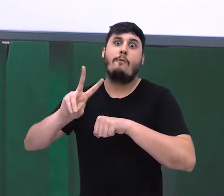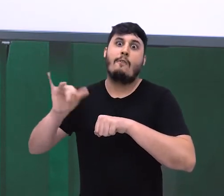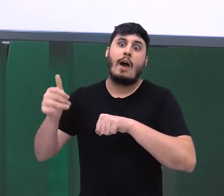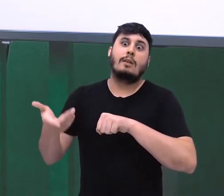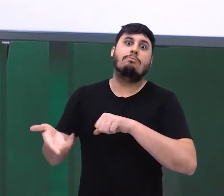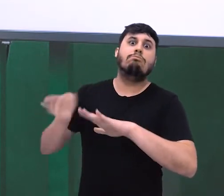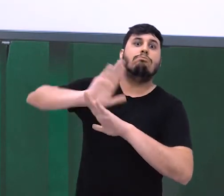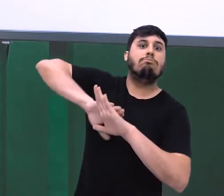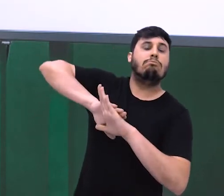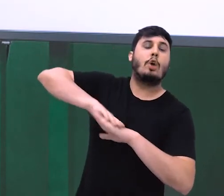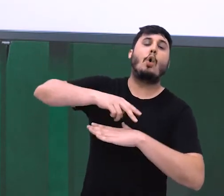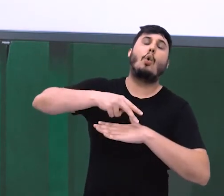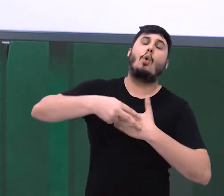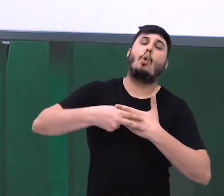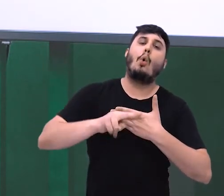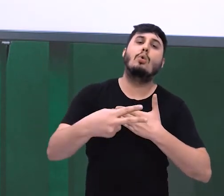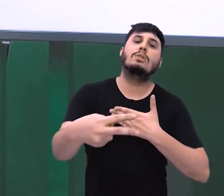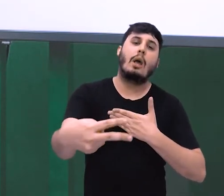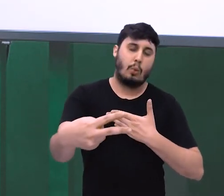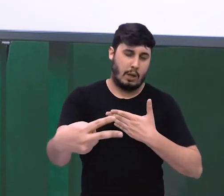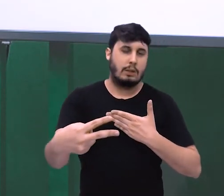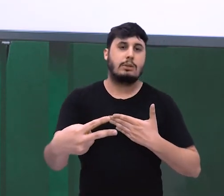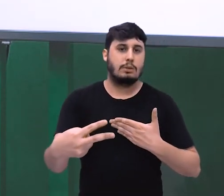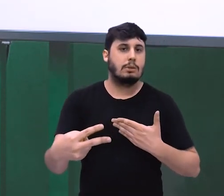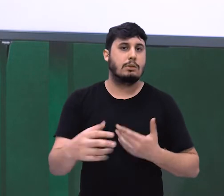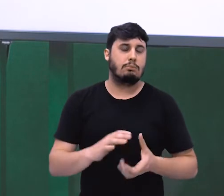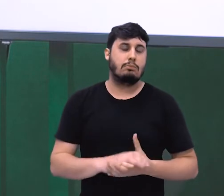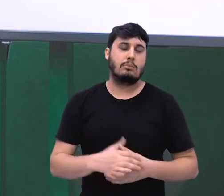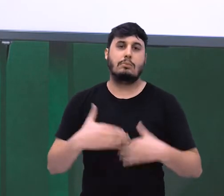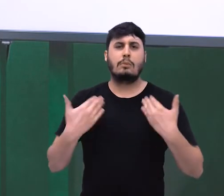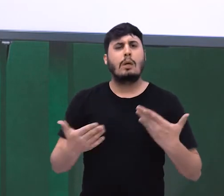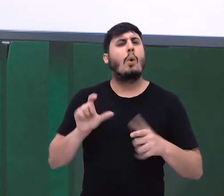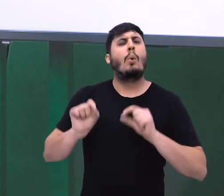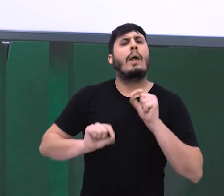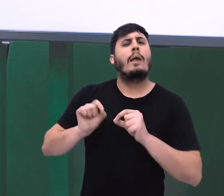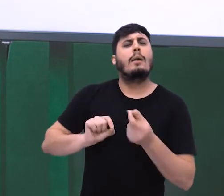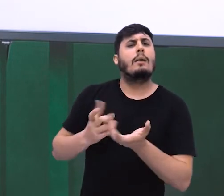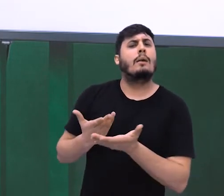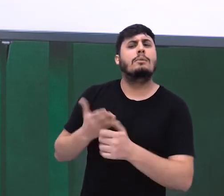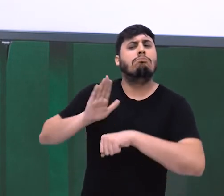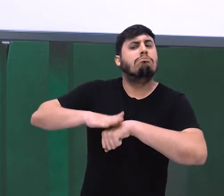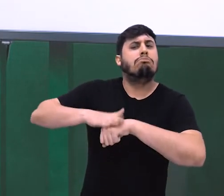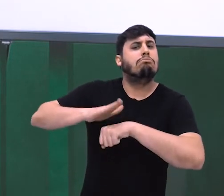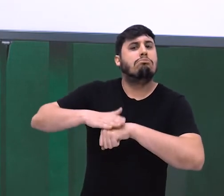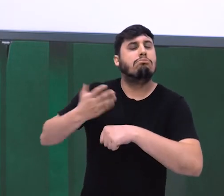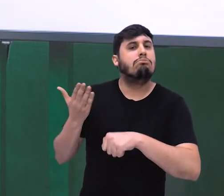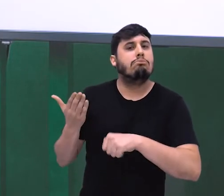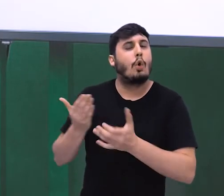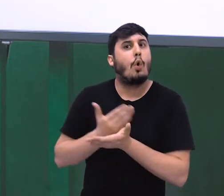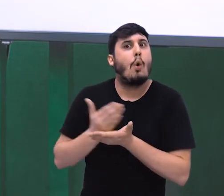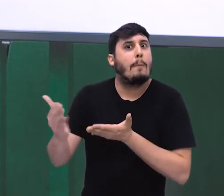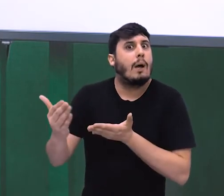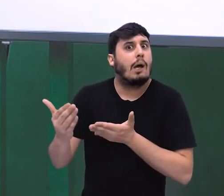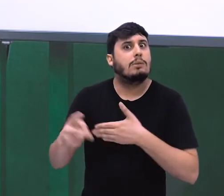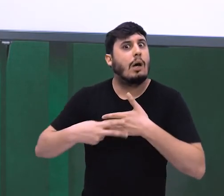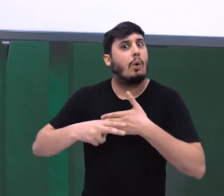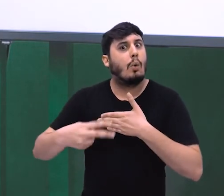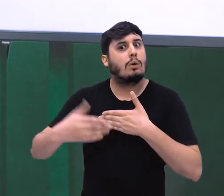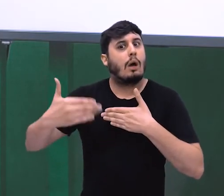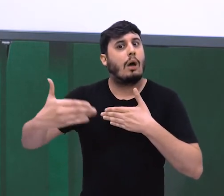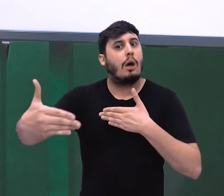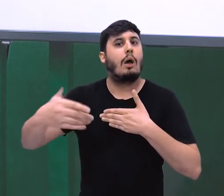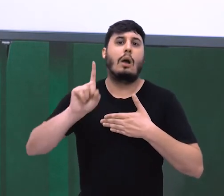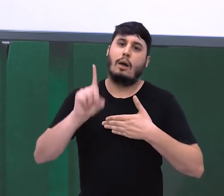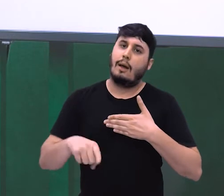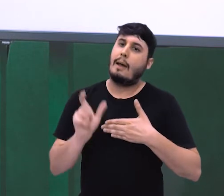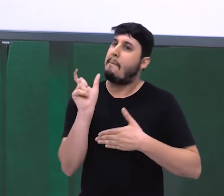expressa pela oração adverbial consecutiva. E quem inicia essa, quem traz essa ideia de consequência é a